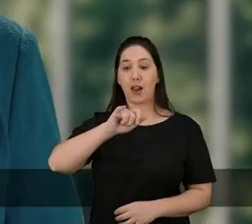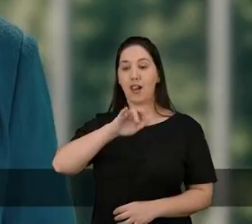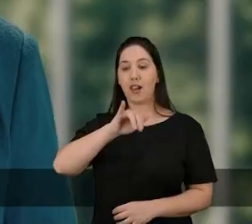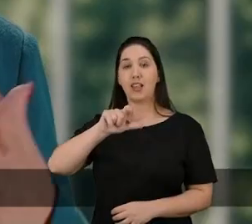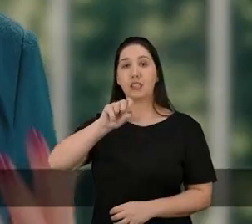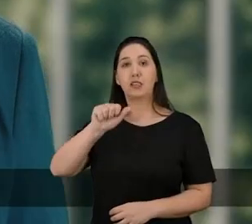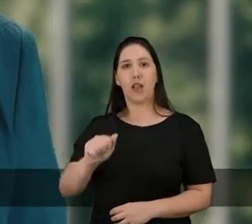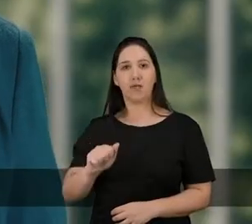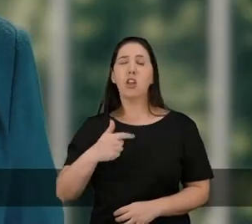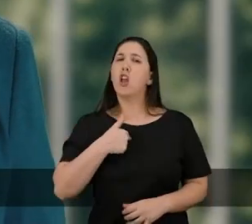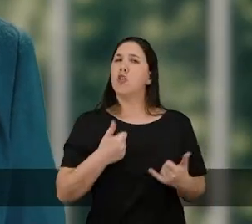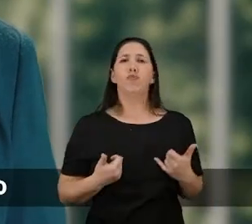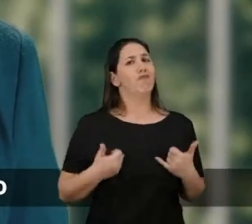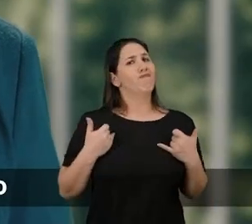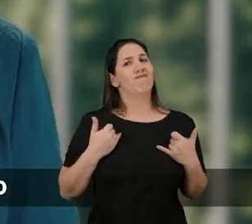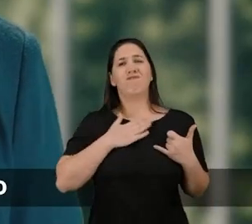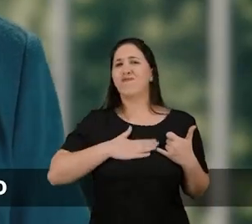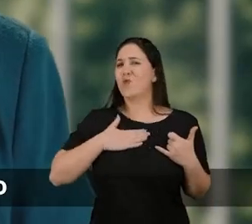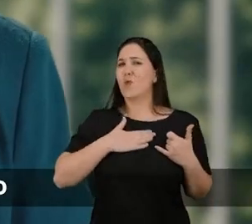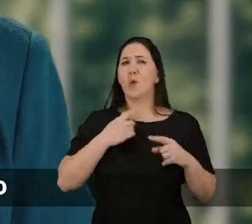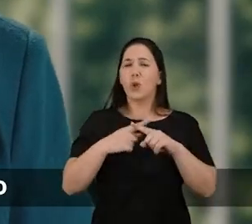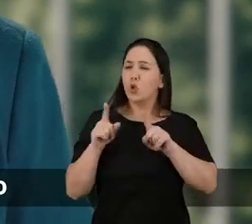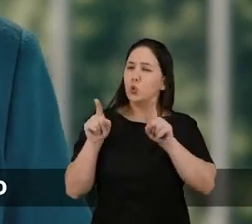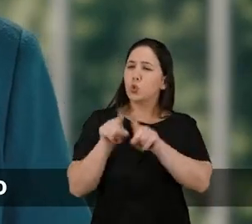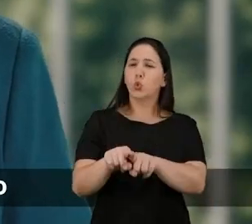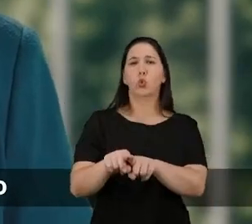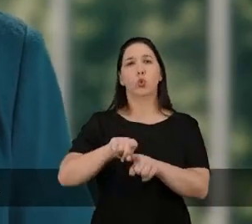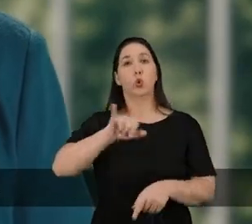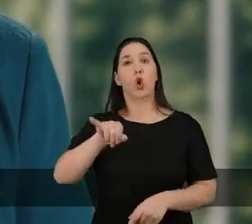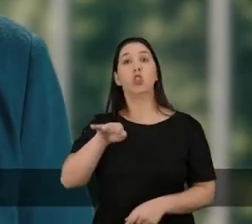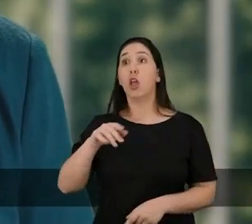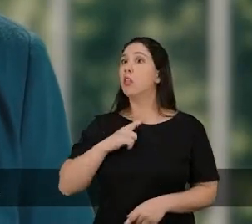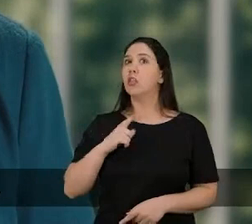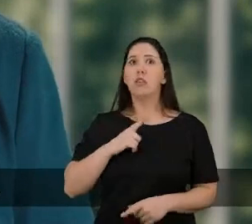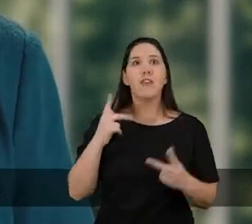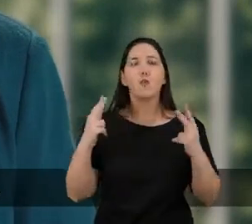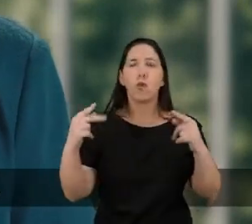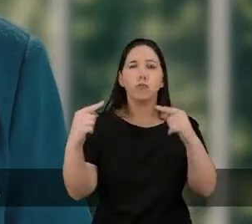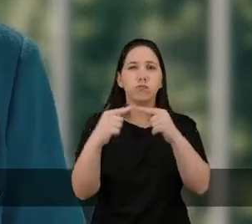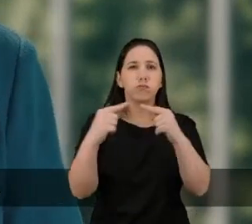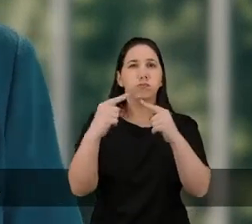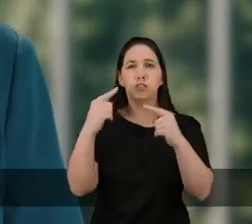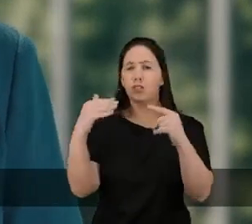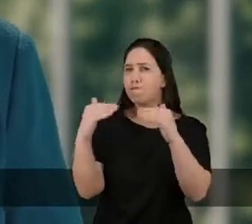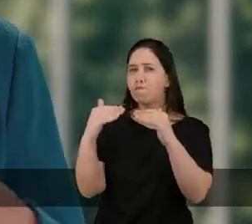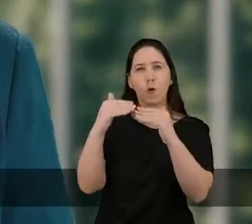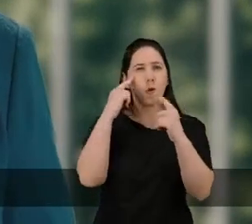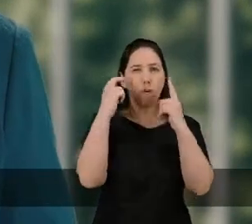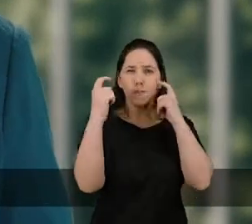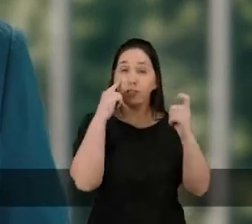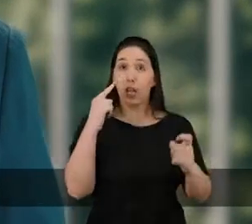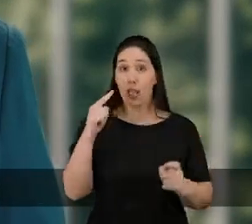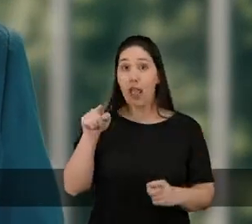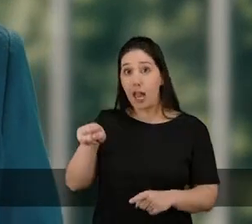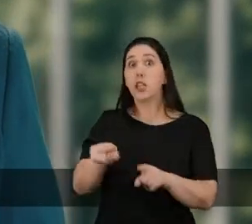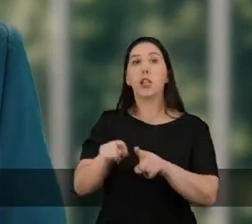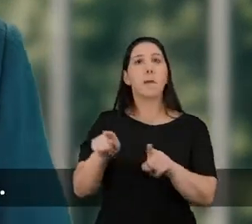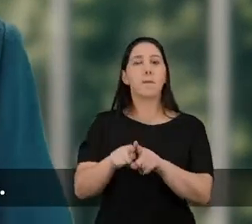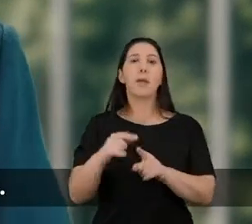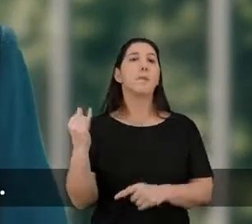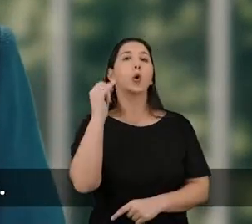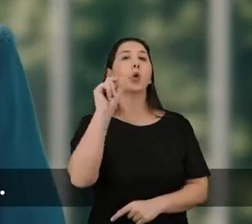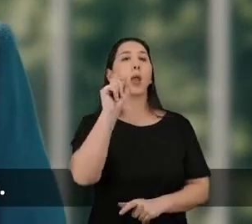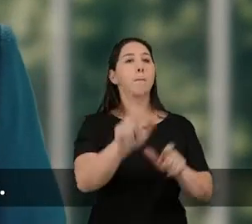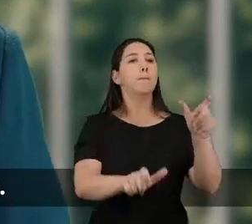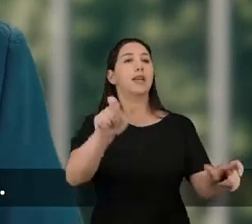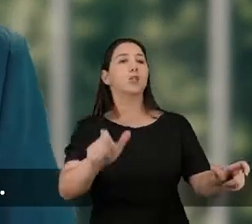Liza. Eu tenho muita satisfação estar nessa caminhada com o Jorginho, porque temos muitos valores em comum. Assim como eu, o Jorginho